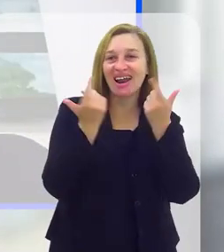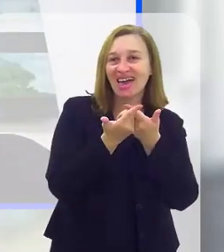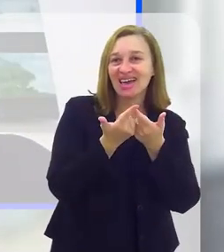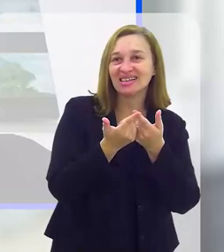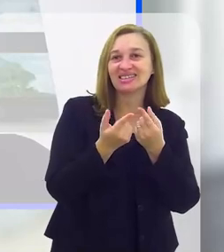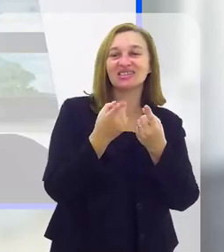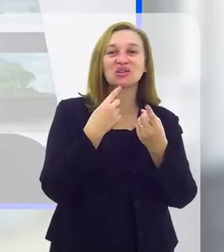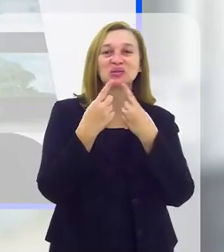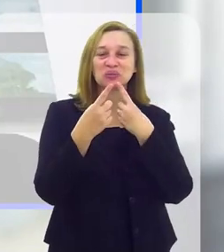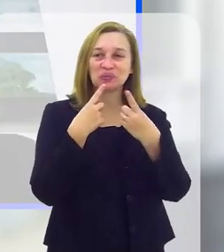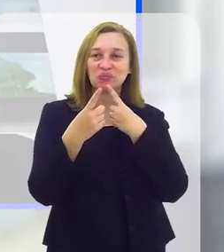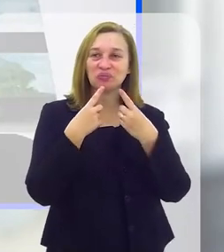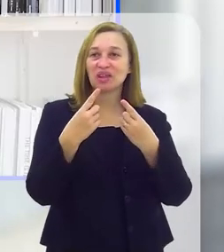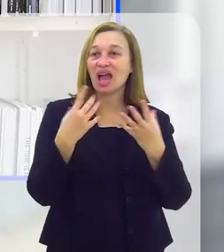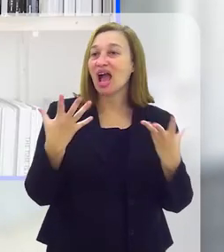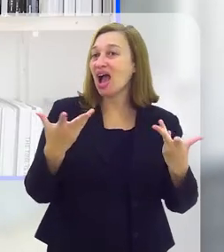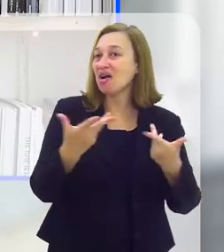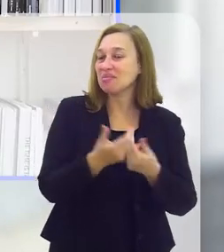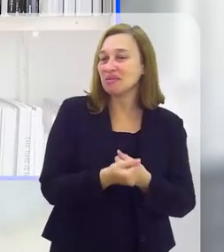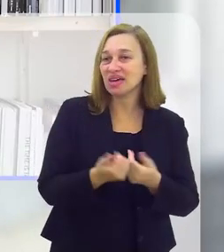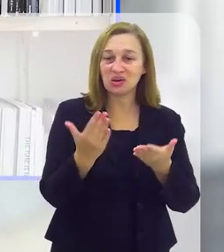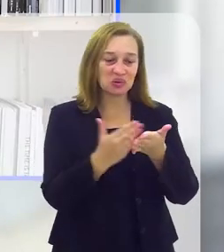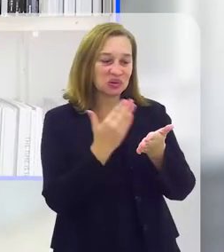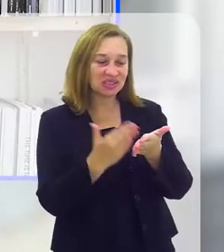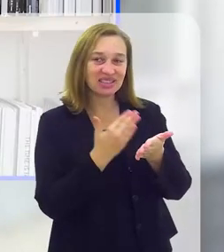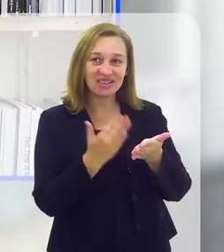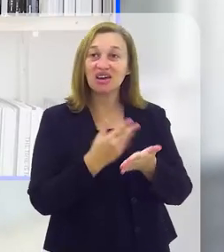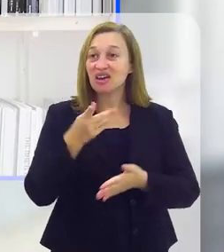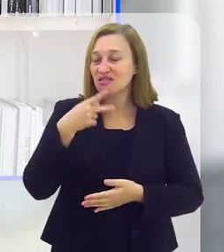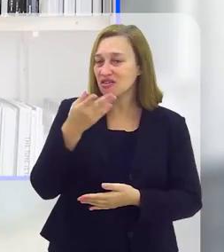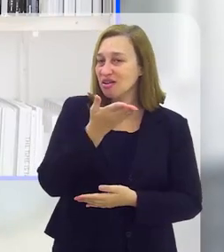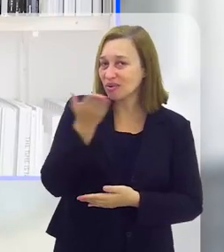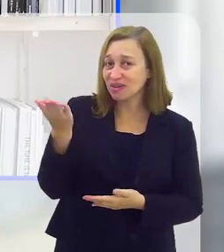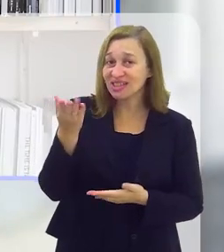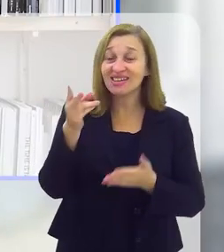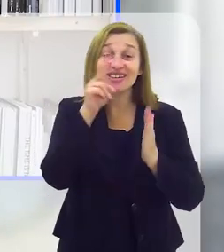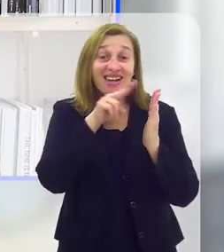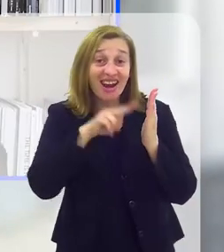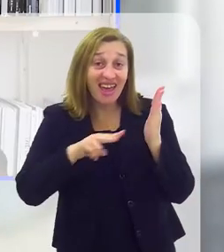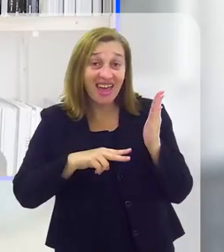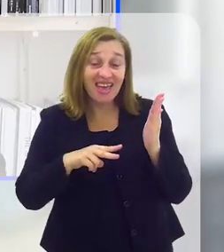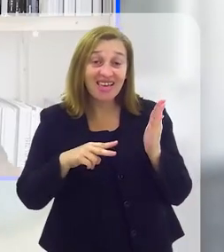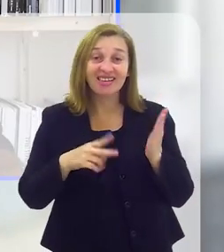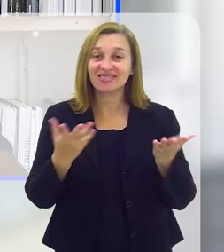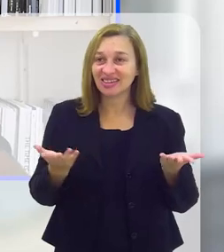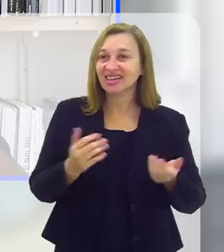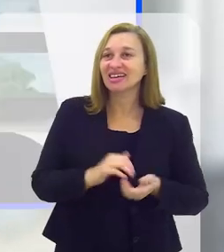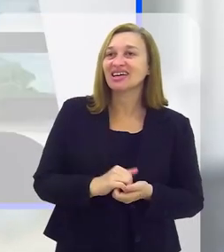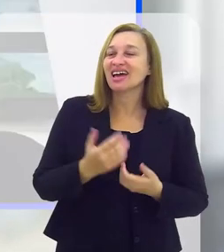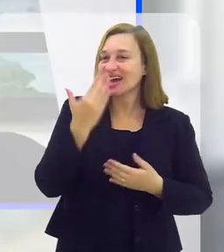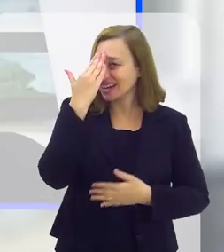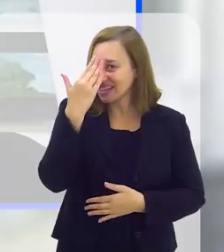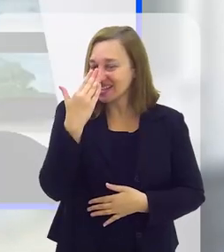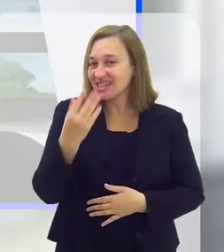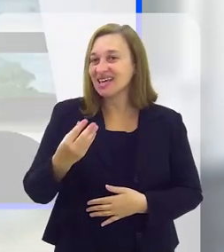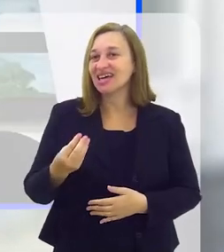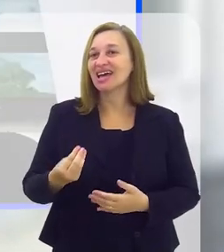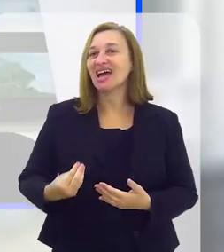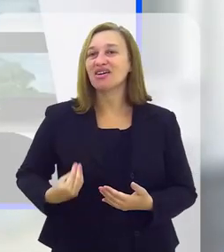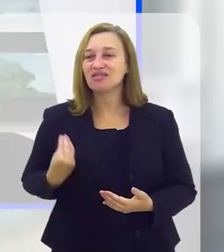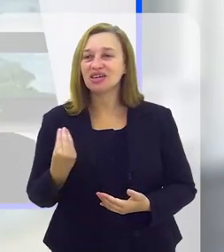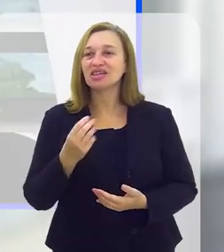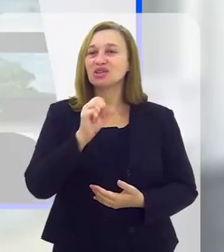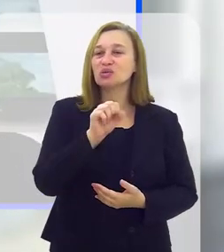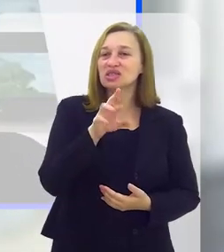agradecer demais a presença de vocês aqui no Alerj Debate, foi um bate-papo excelente, adorei os livros, e recomendo